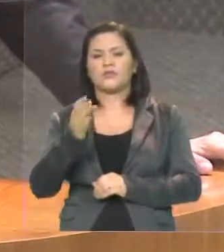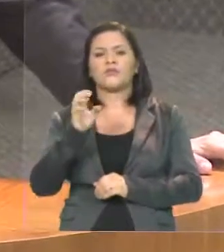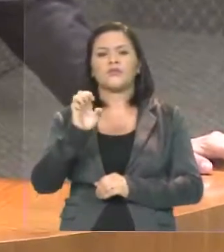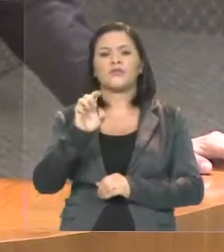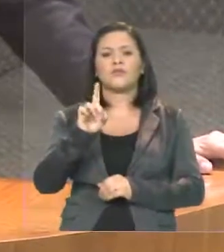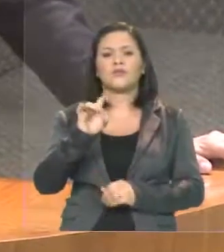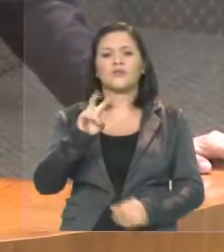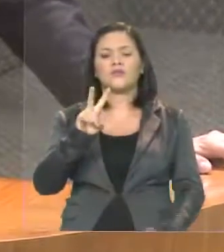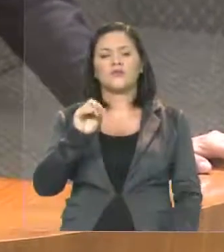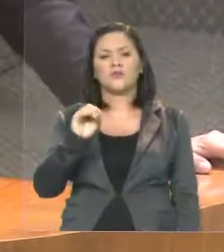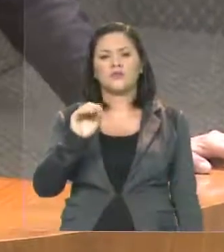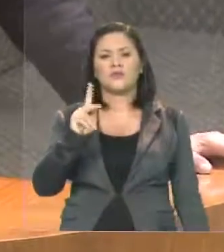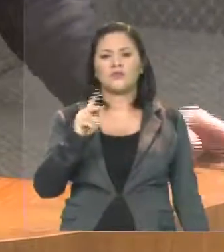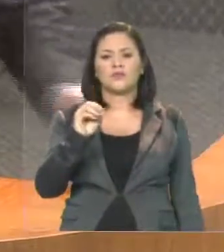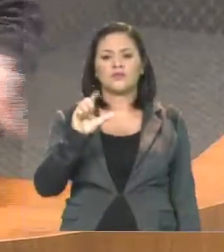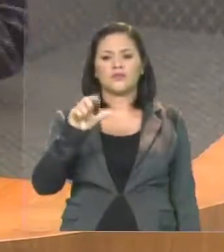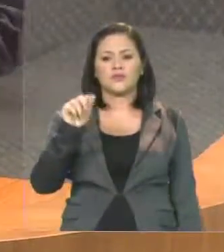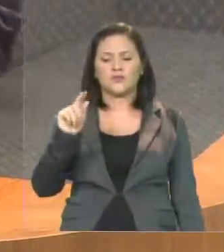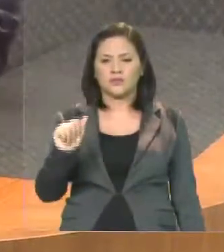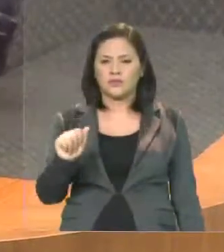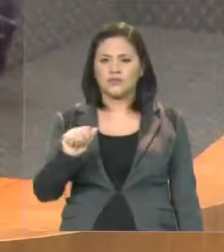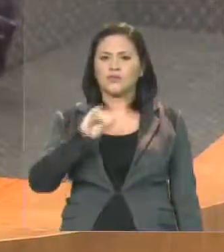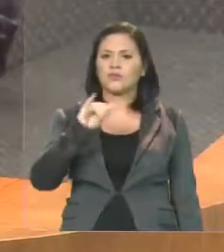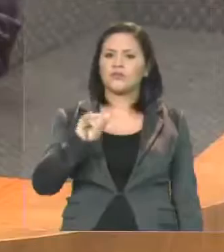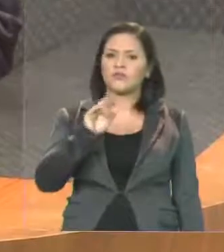Júlio Verde e muitos outros.